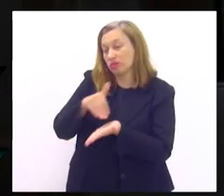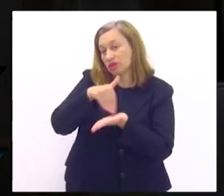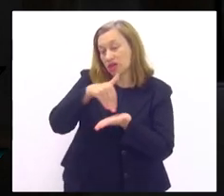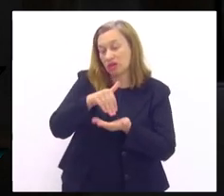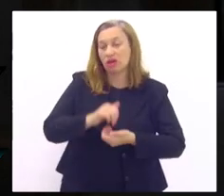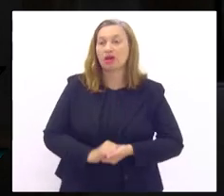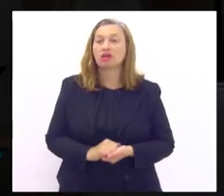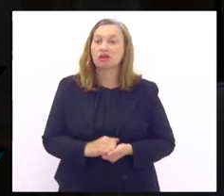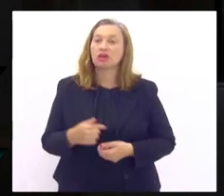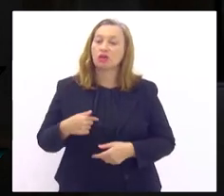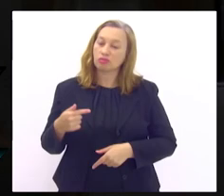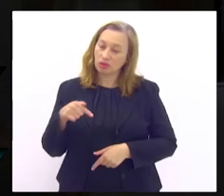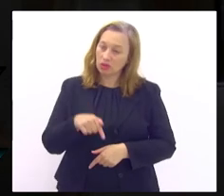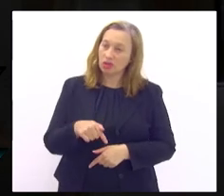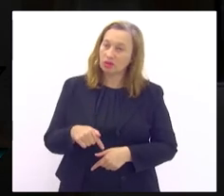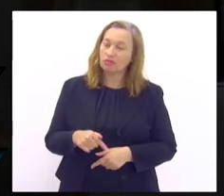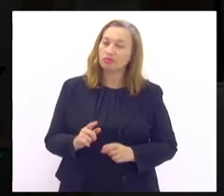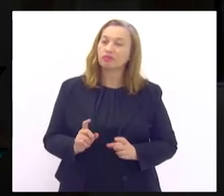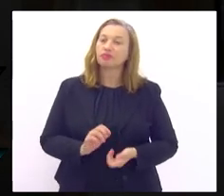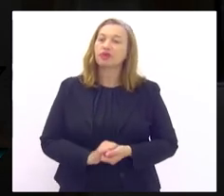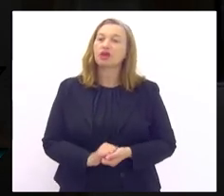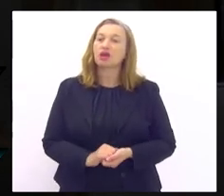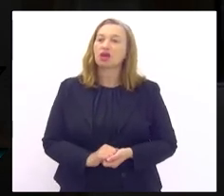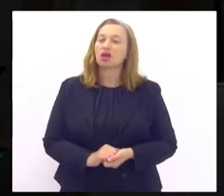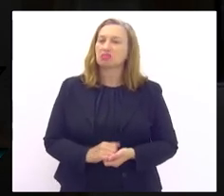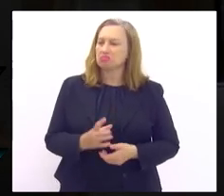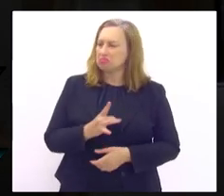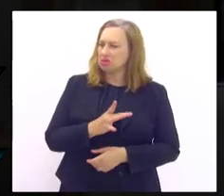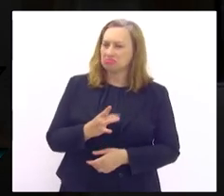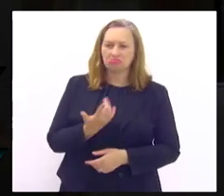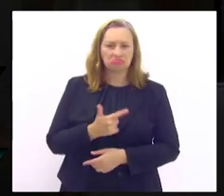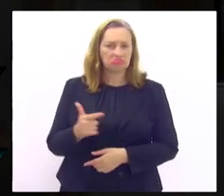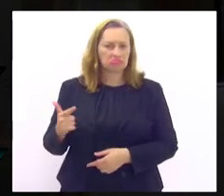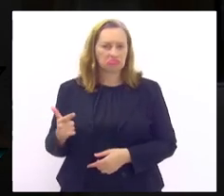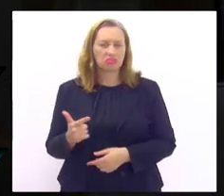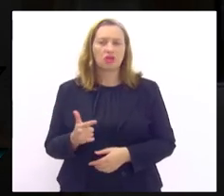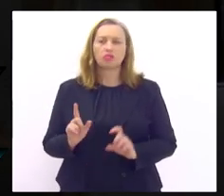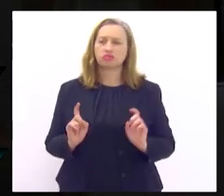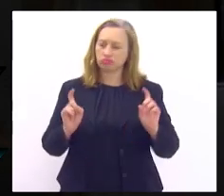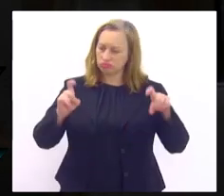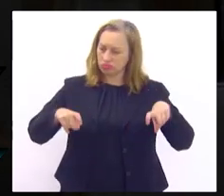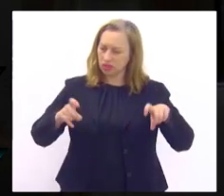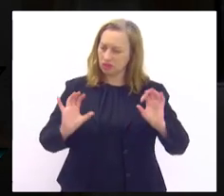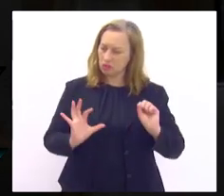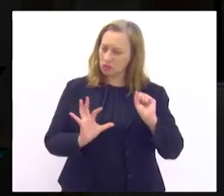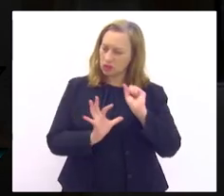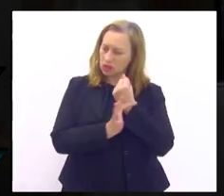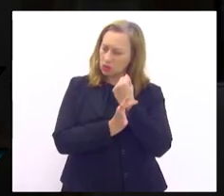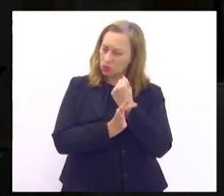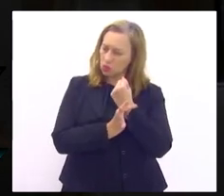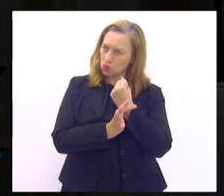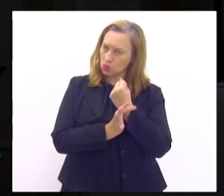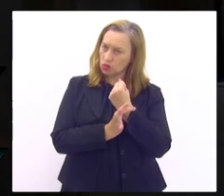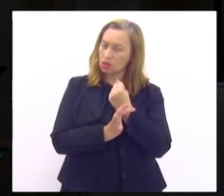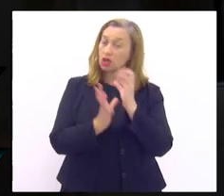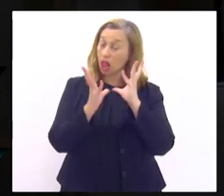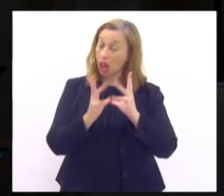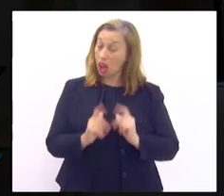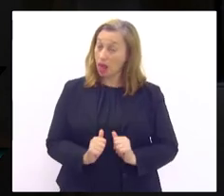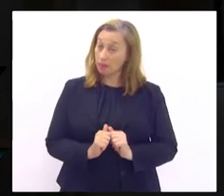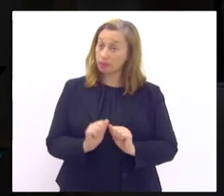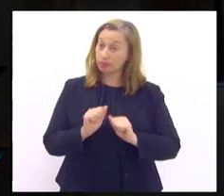tô aqui pra isso aqui pode ter certeza que eu não temo ninguém tem o meu mandato muito limpo e